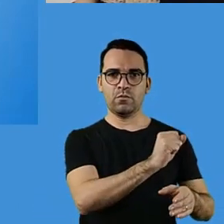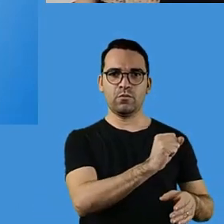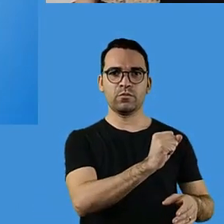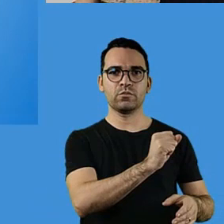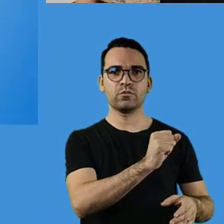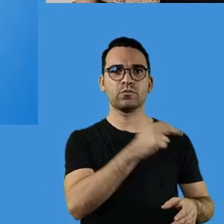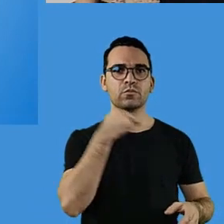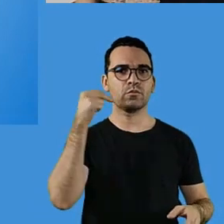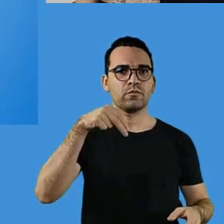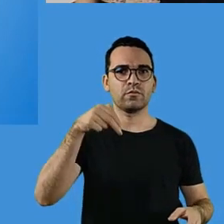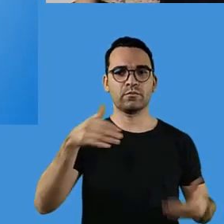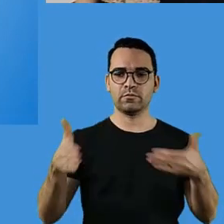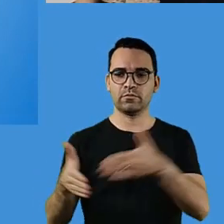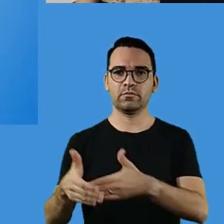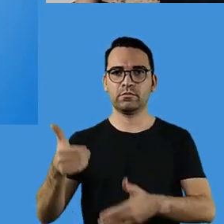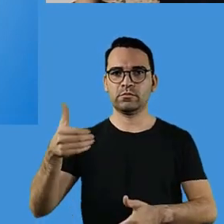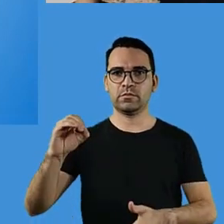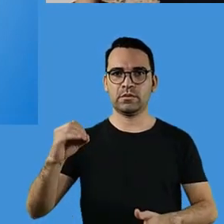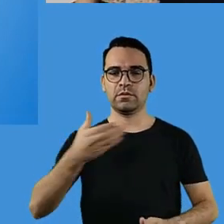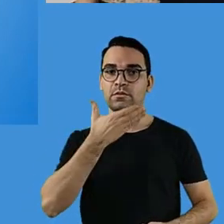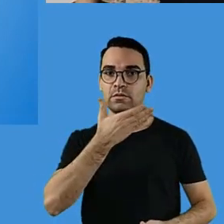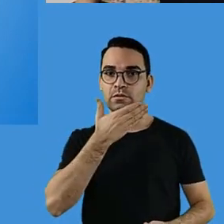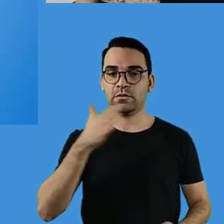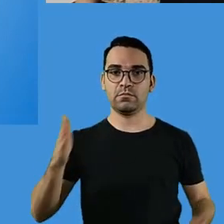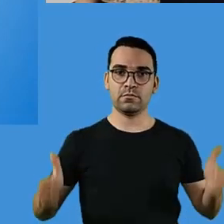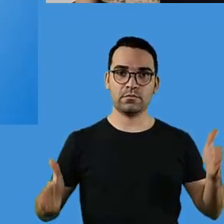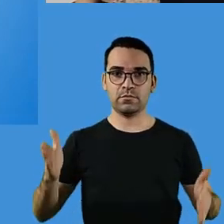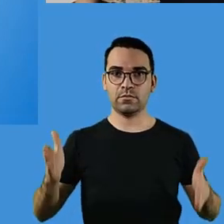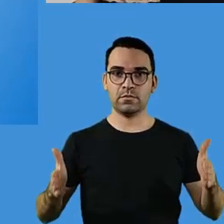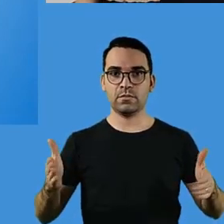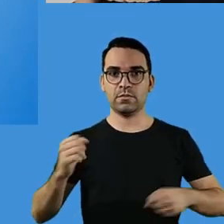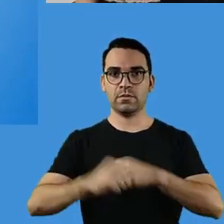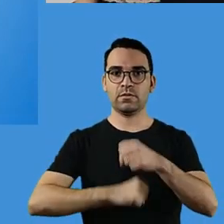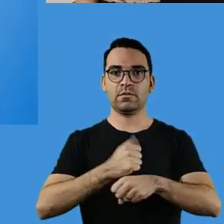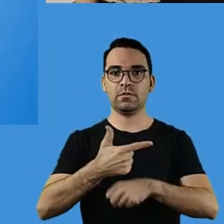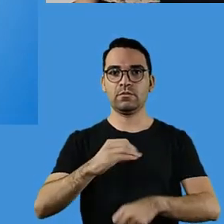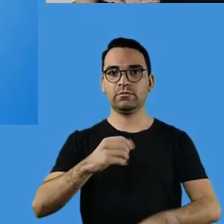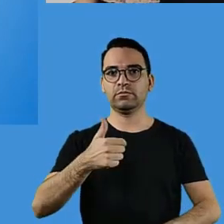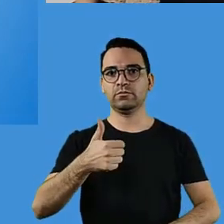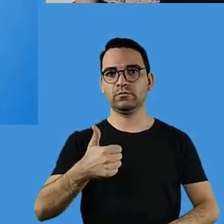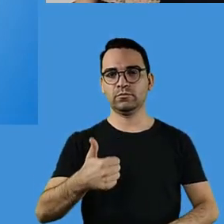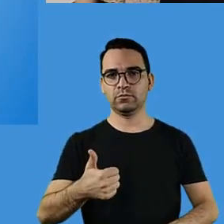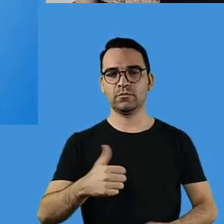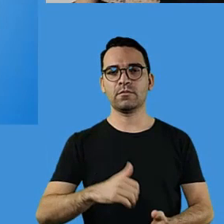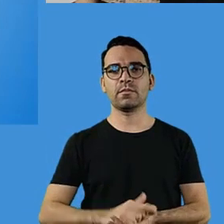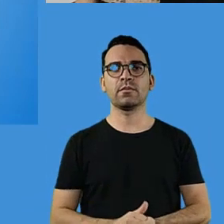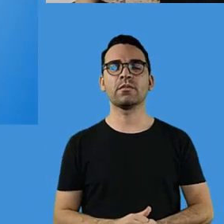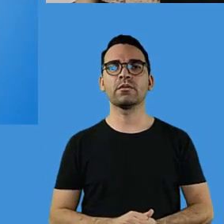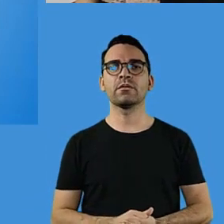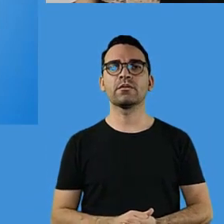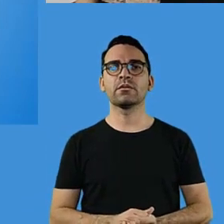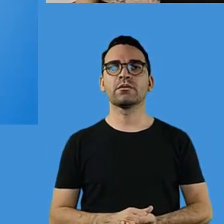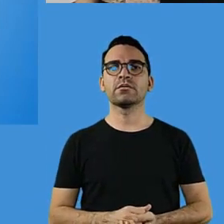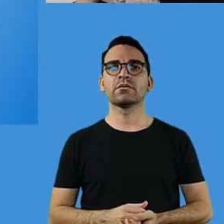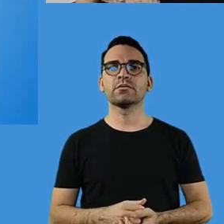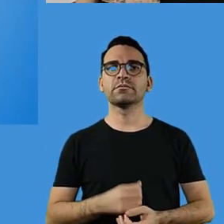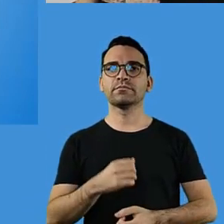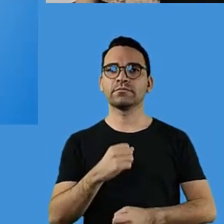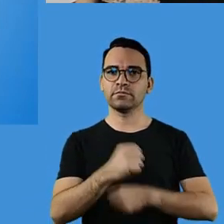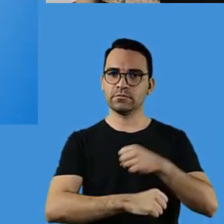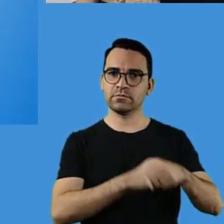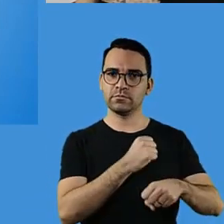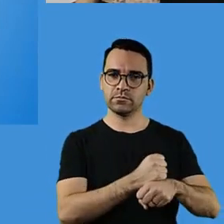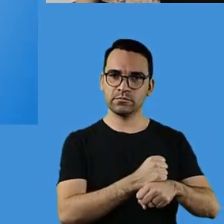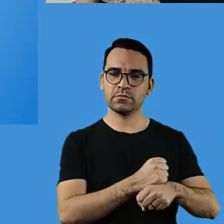8 de novembro a 10 de dezembro desse ano corrente. O que que essa portaria trouxe?